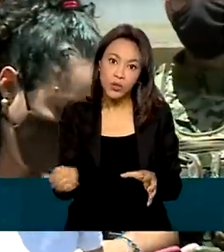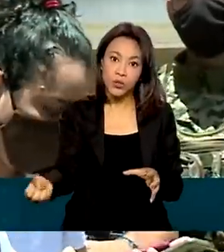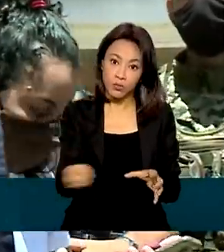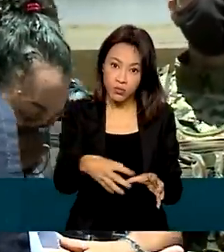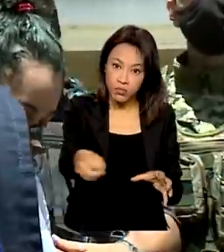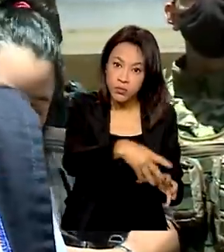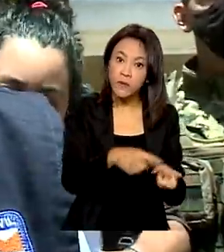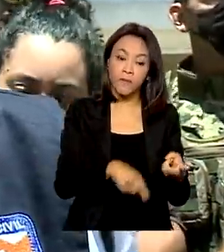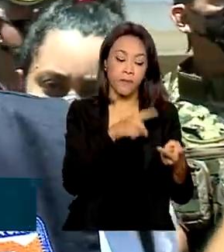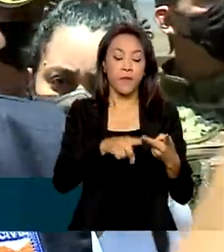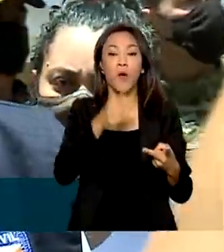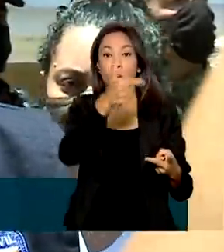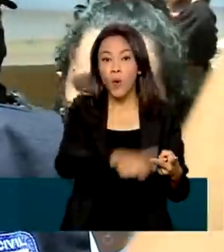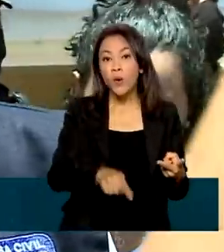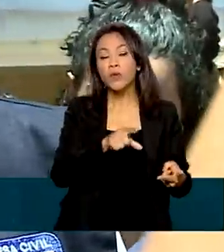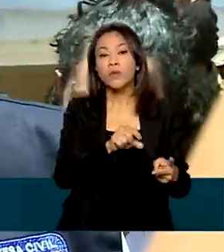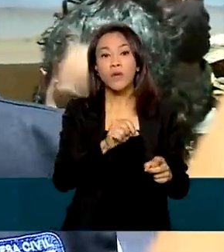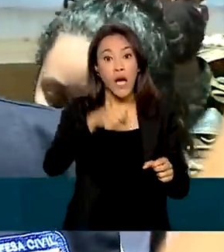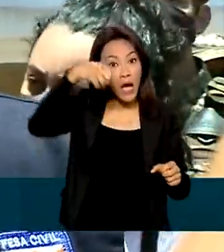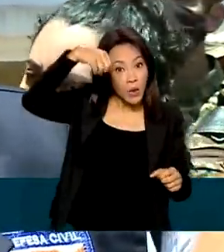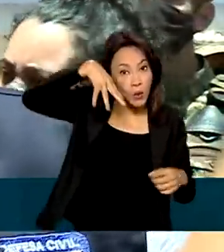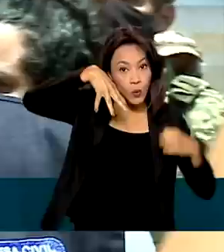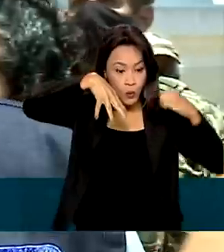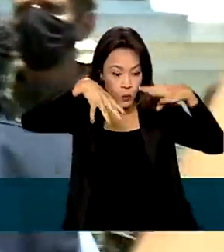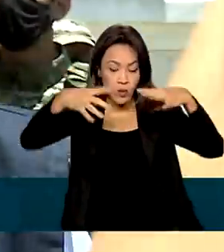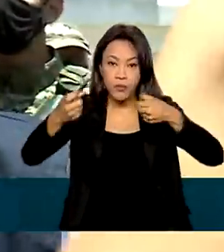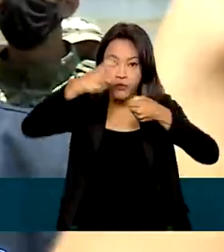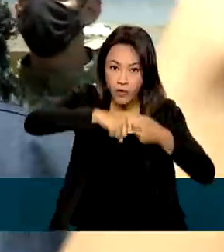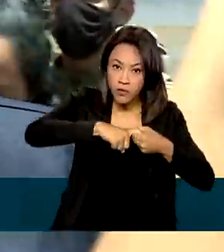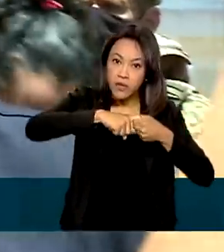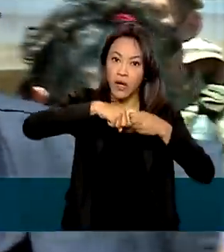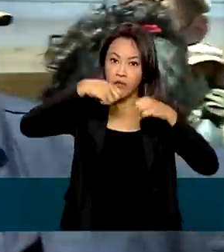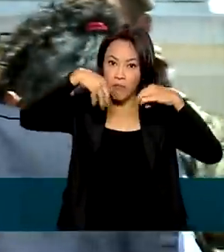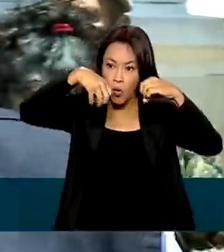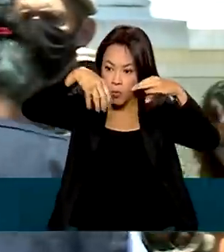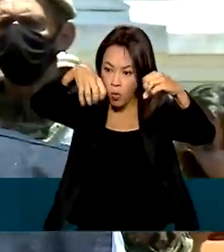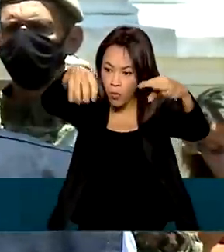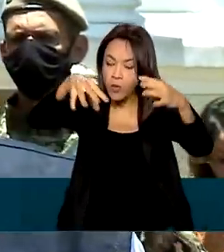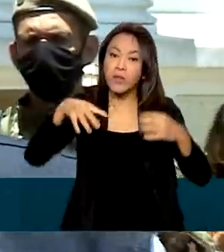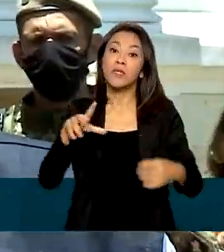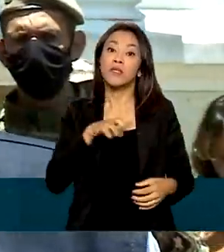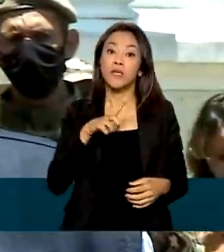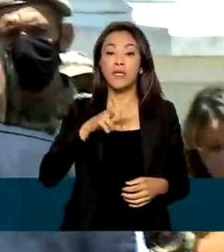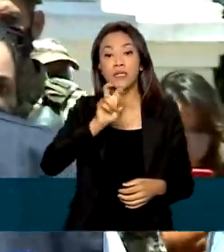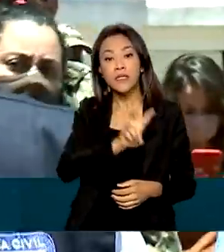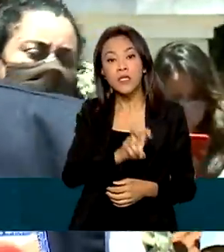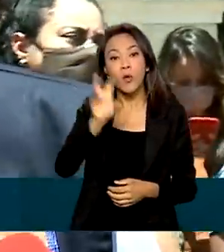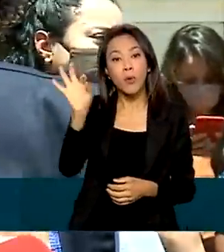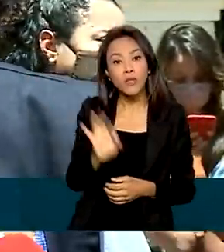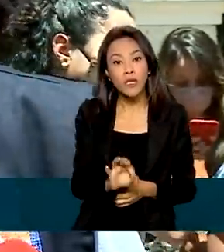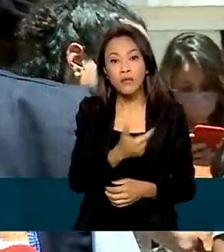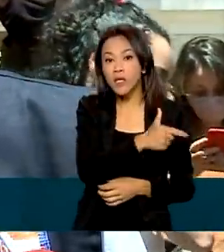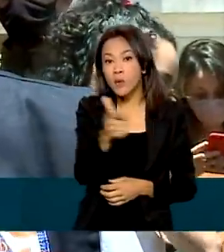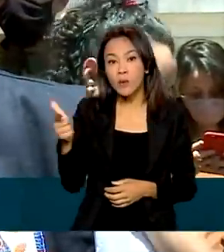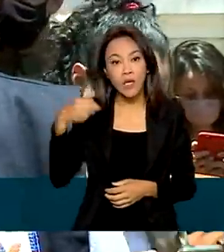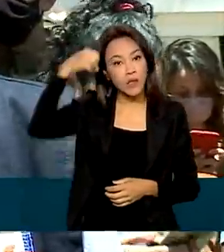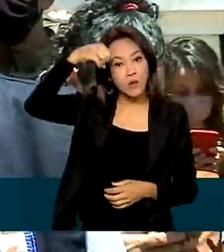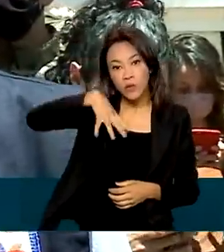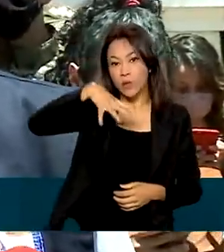possa também estar atuando para restabelecer a luz. Ainda tem 5% da população sem luz.